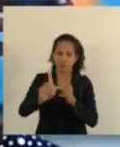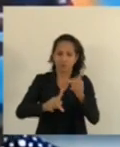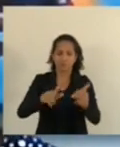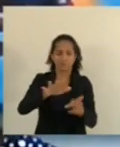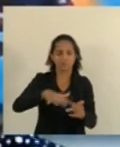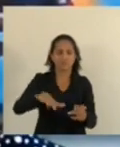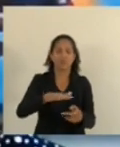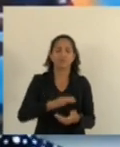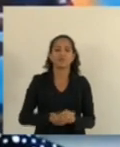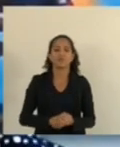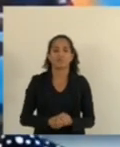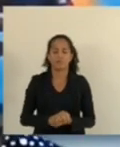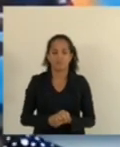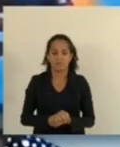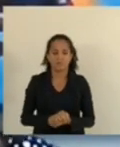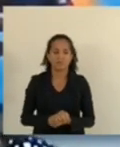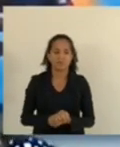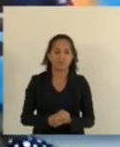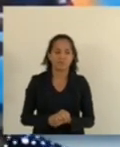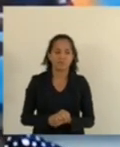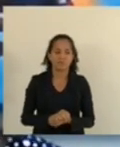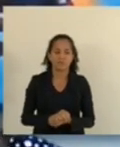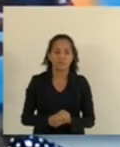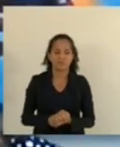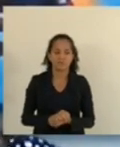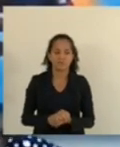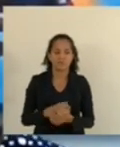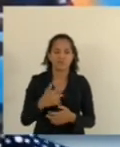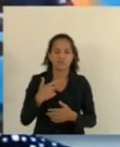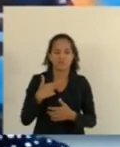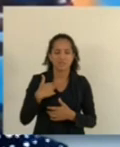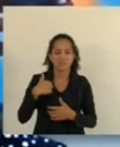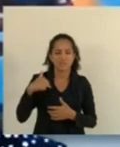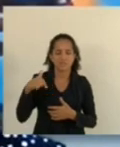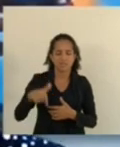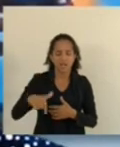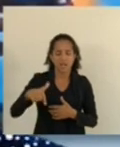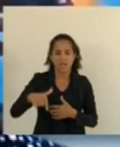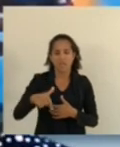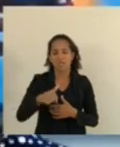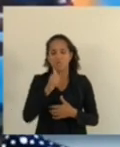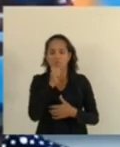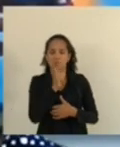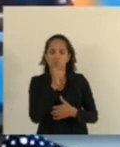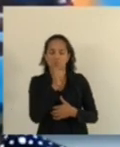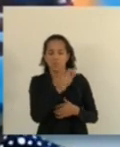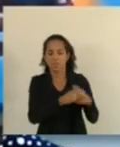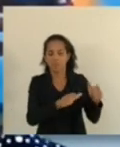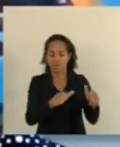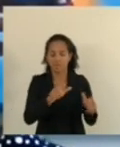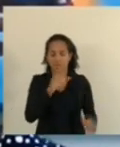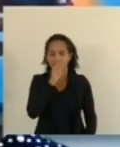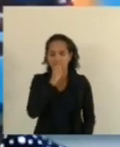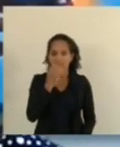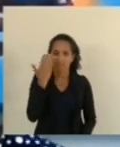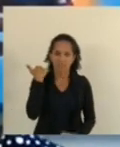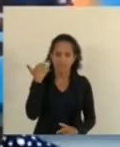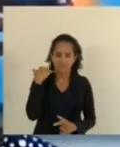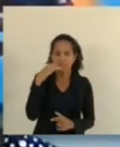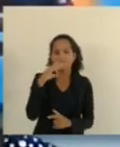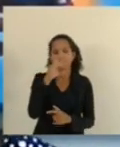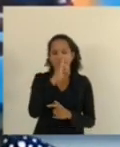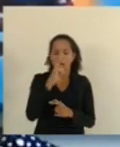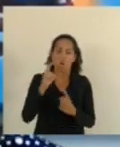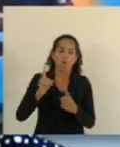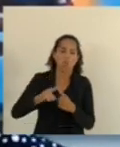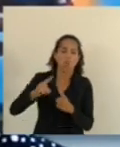Registramos mais dois homicídios dolosos com vítimas do sexo feminino neste final de semana. Uma aconteceu